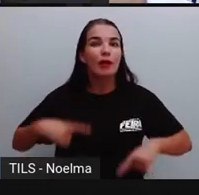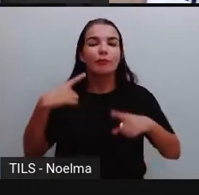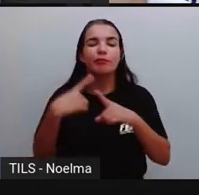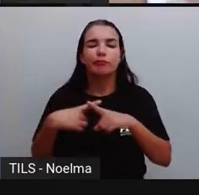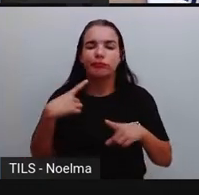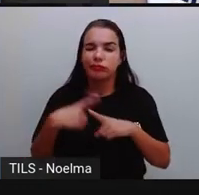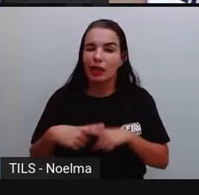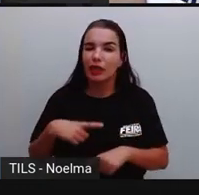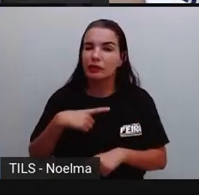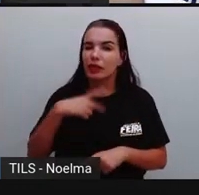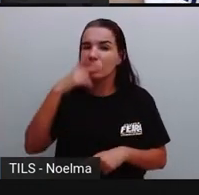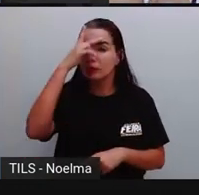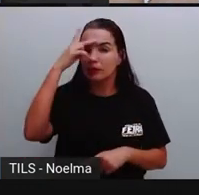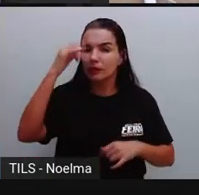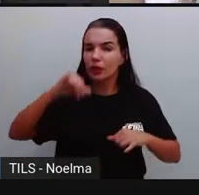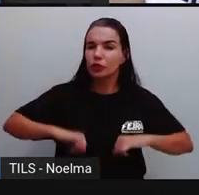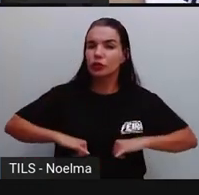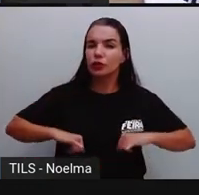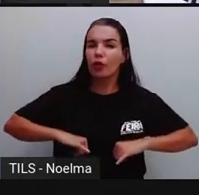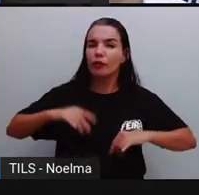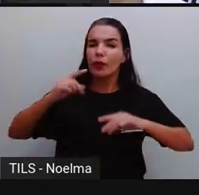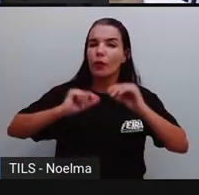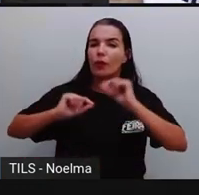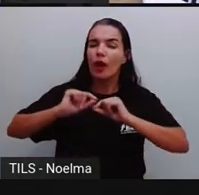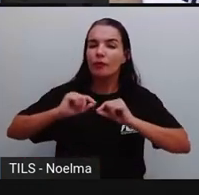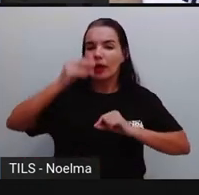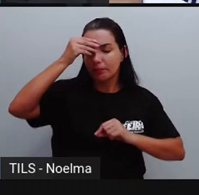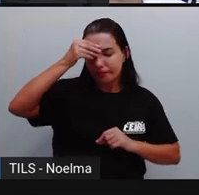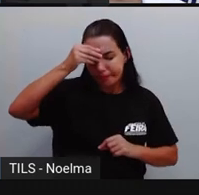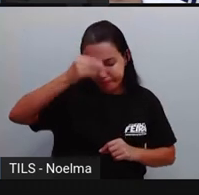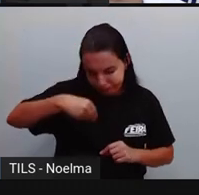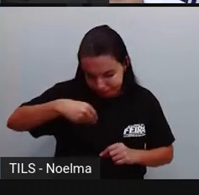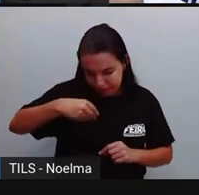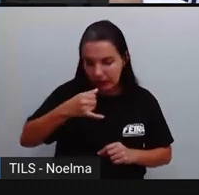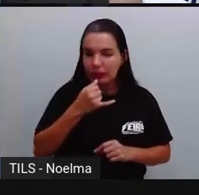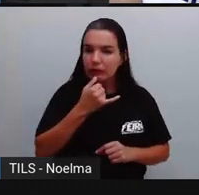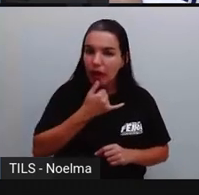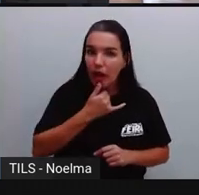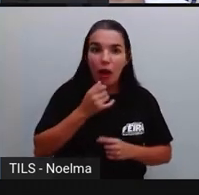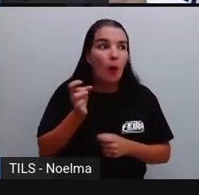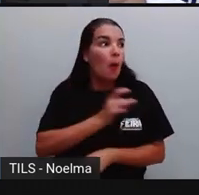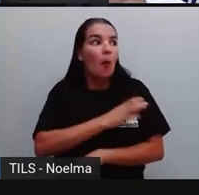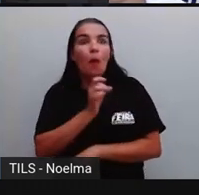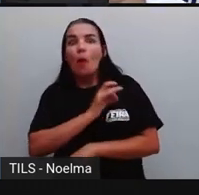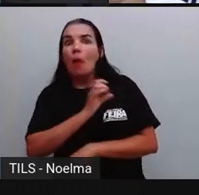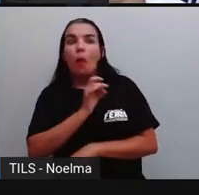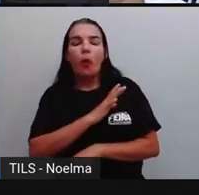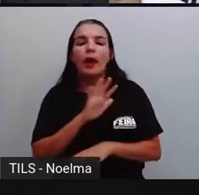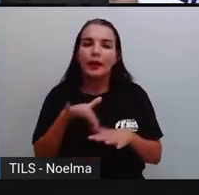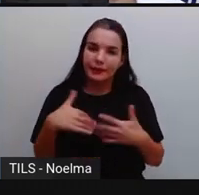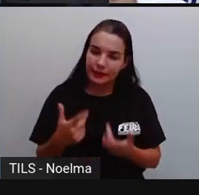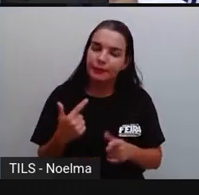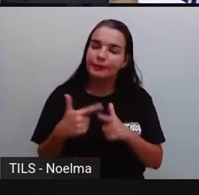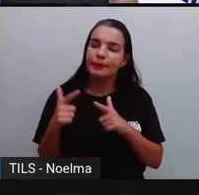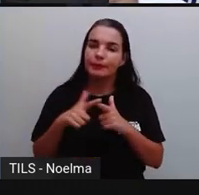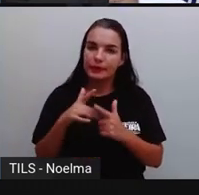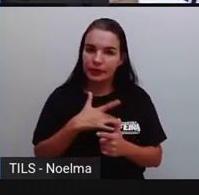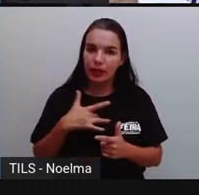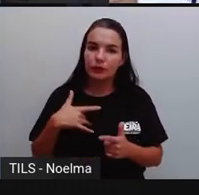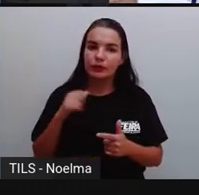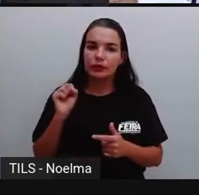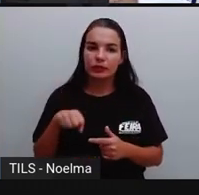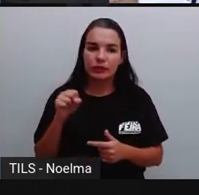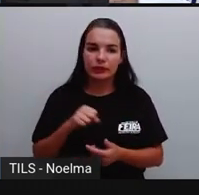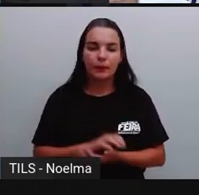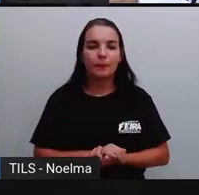que as vítimas, né, podem desenvolver aí a depressão, síndrome do pânico. Então, são problemas de saúde mesmo, tá bom?